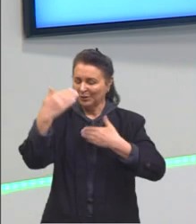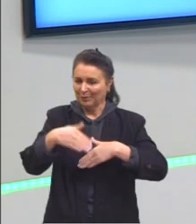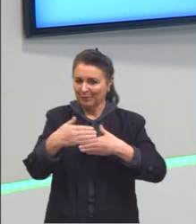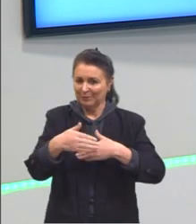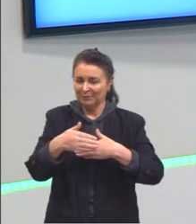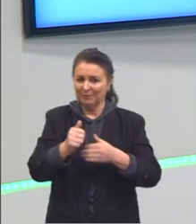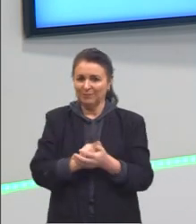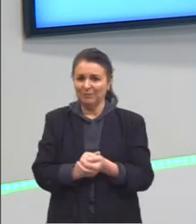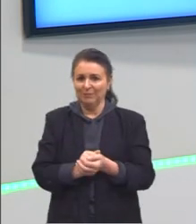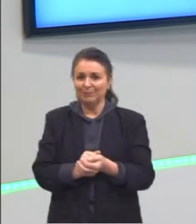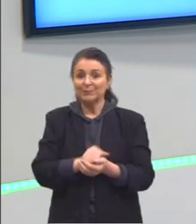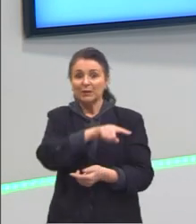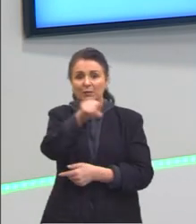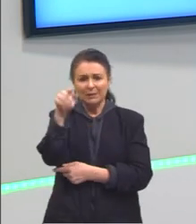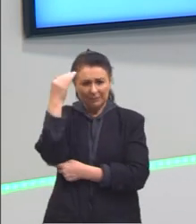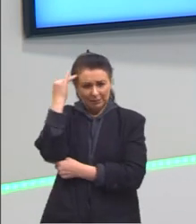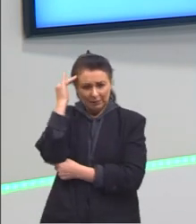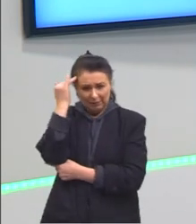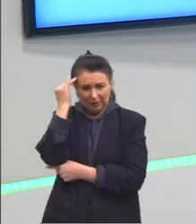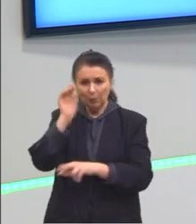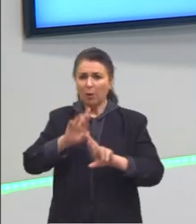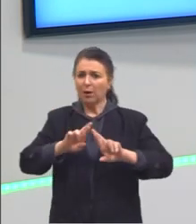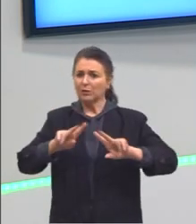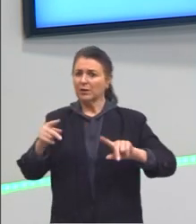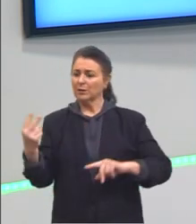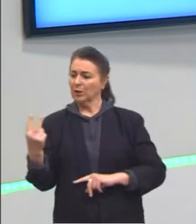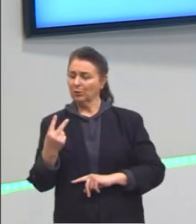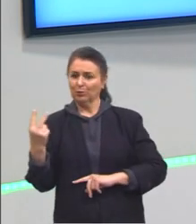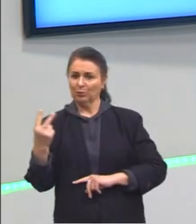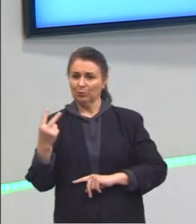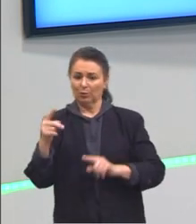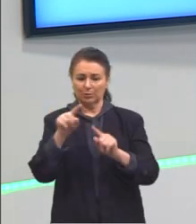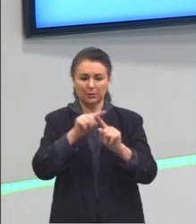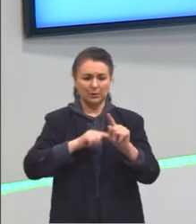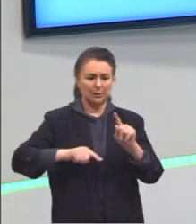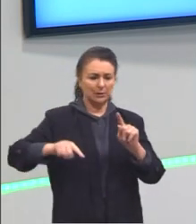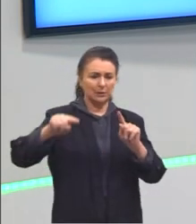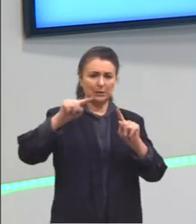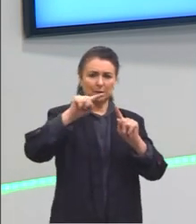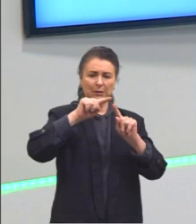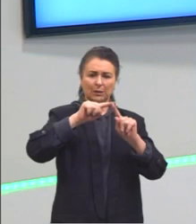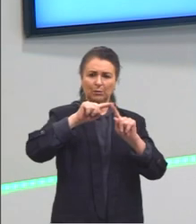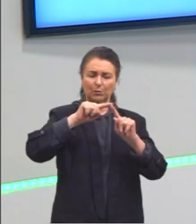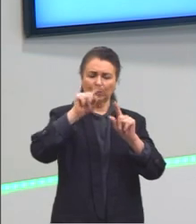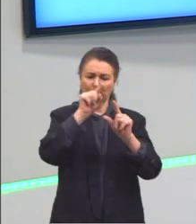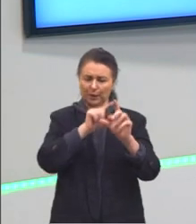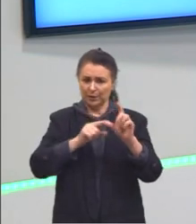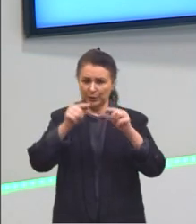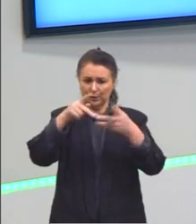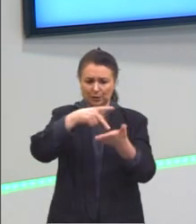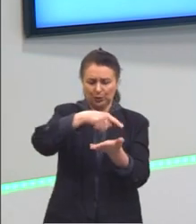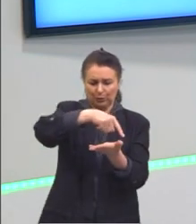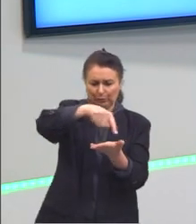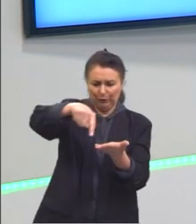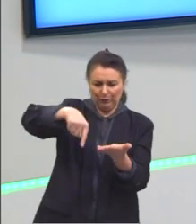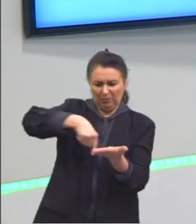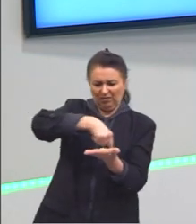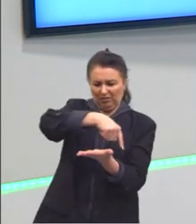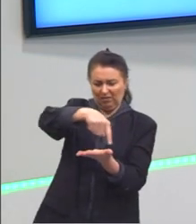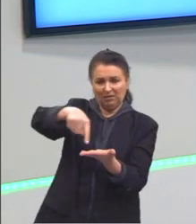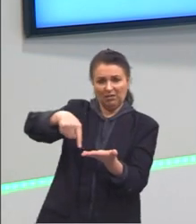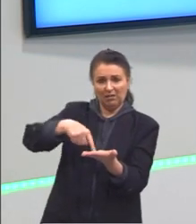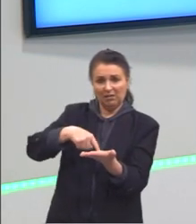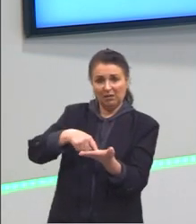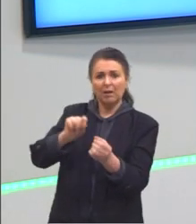E aí, gente, vocês compreenderam, então, a diferença entre o círculo e a circunferência? Qualquer coisa, vocês podem